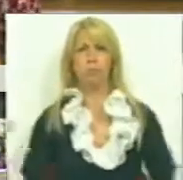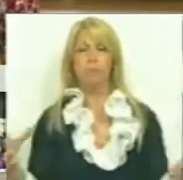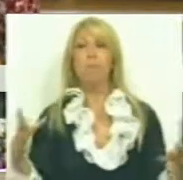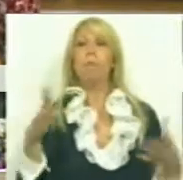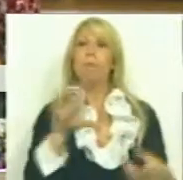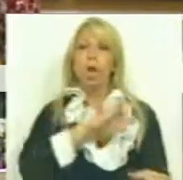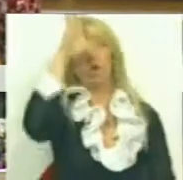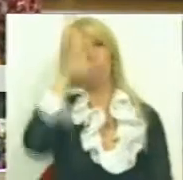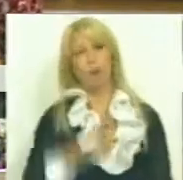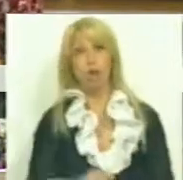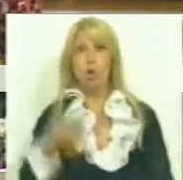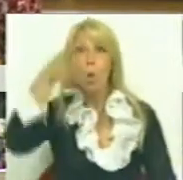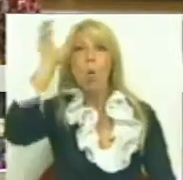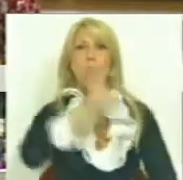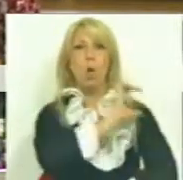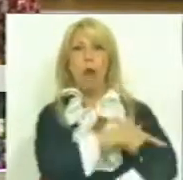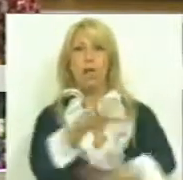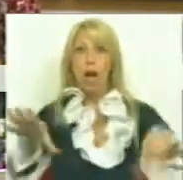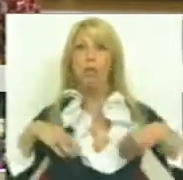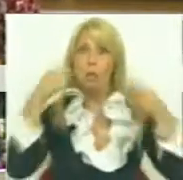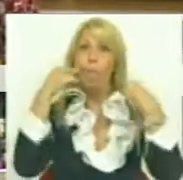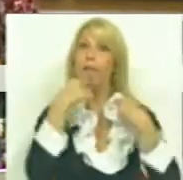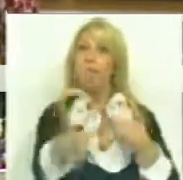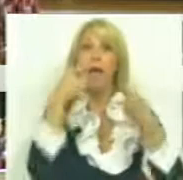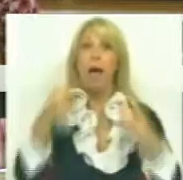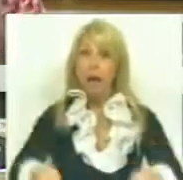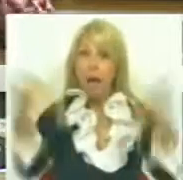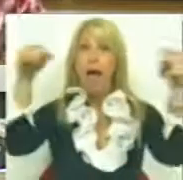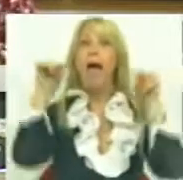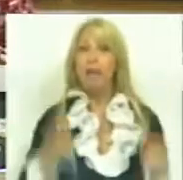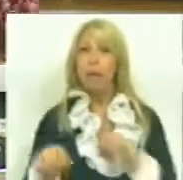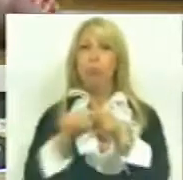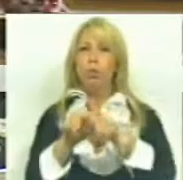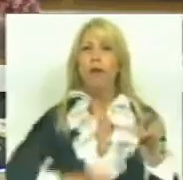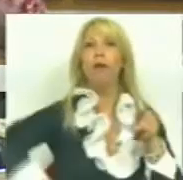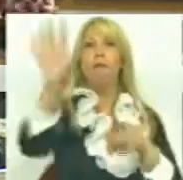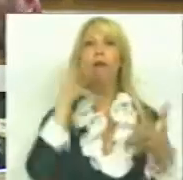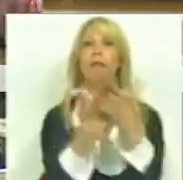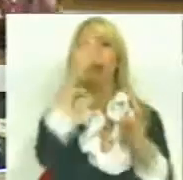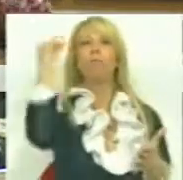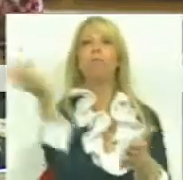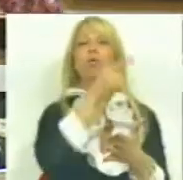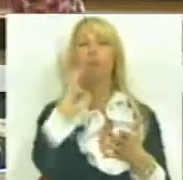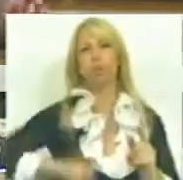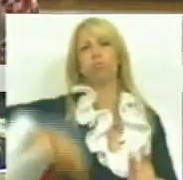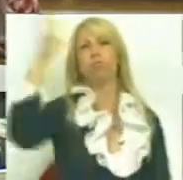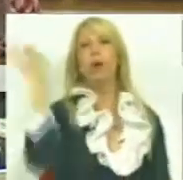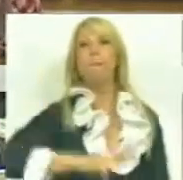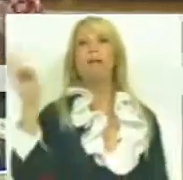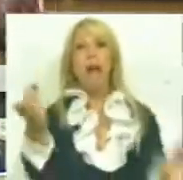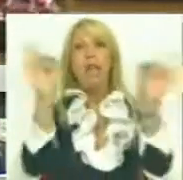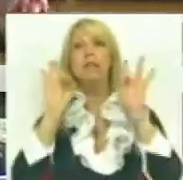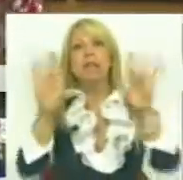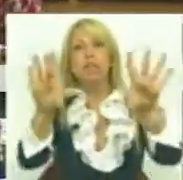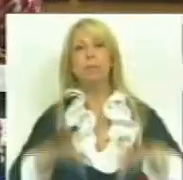que a sua política vai atirar para o desemprego melhores professores. E diga-nos quantos professores a menos vai contratar